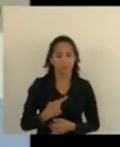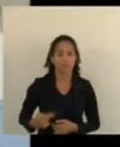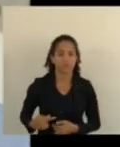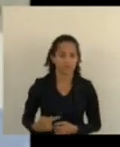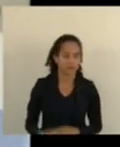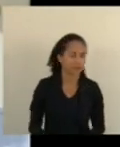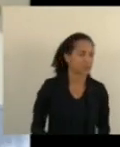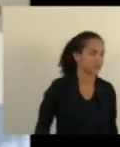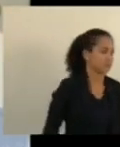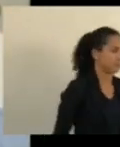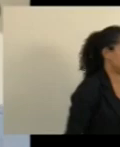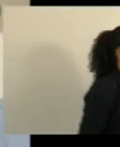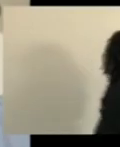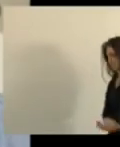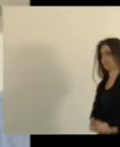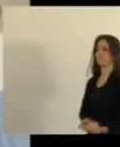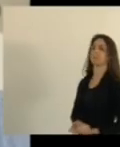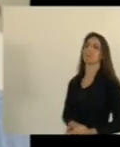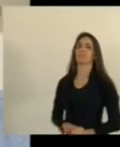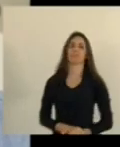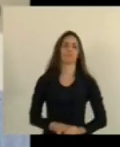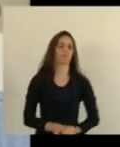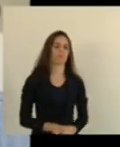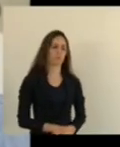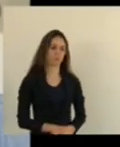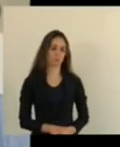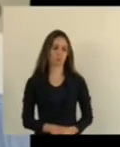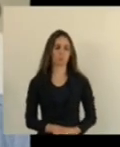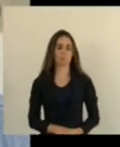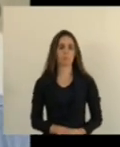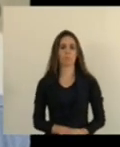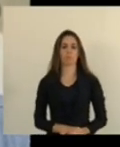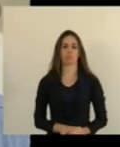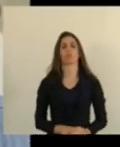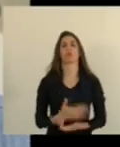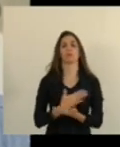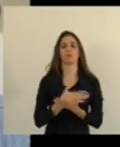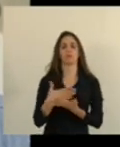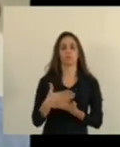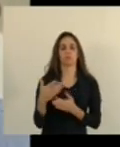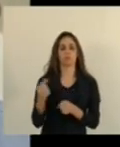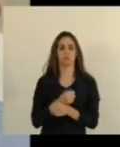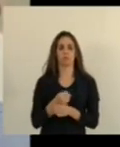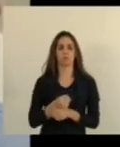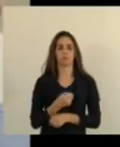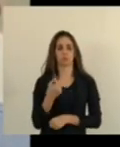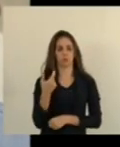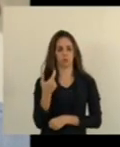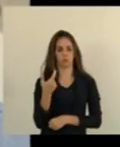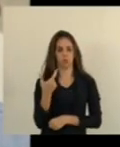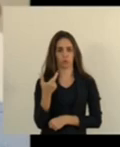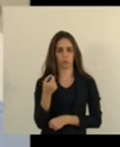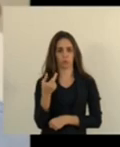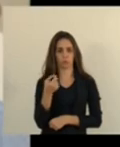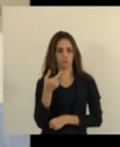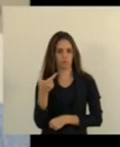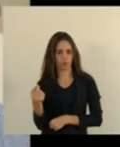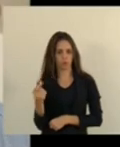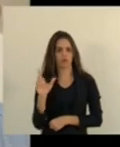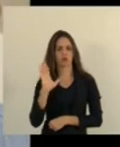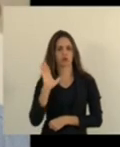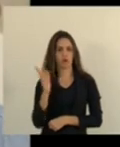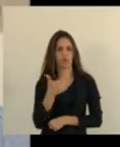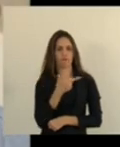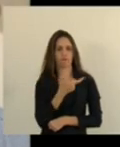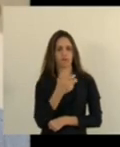senhores e senhoras deputados logo no início de 2020 o dinheiro já estava liberado 25